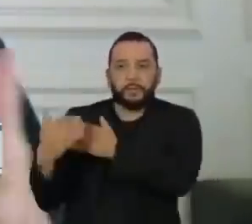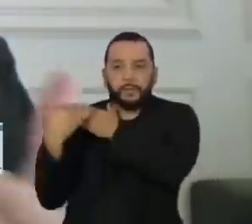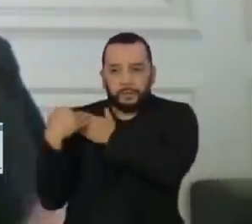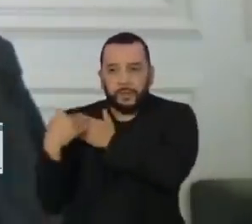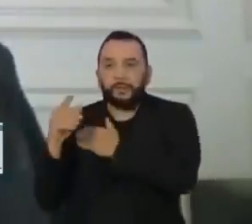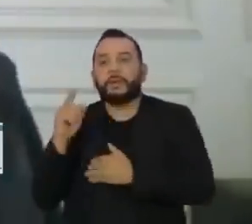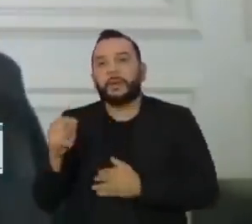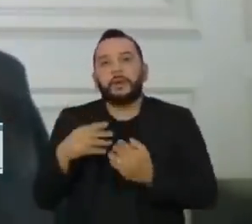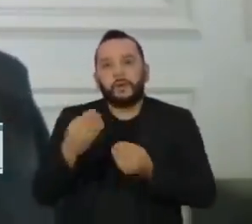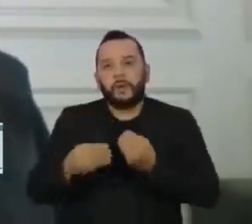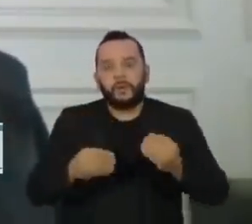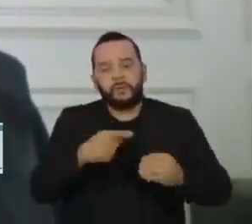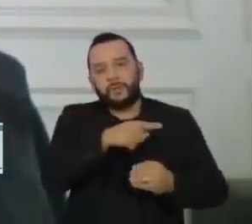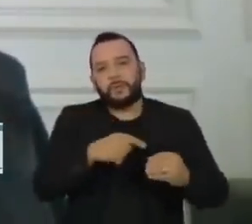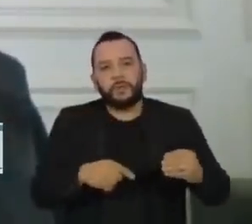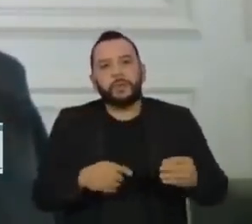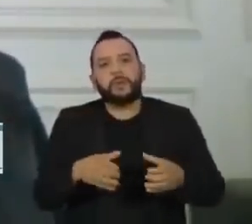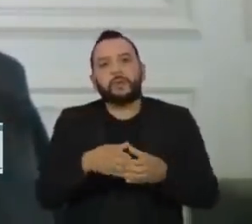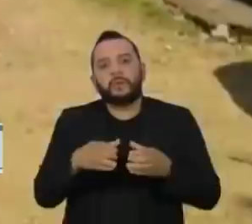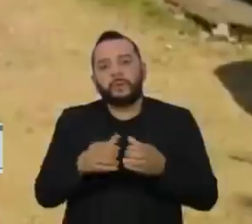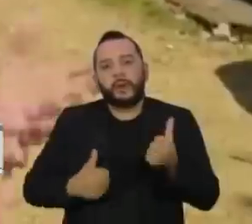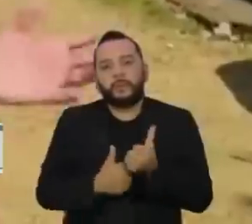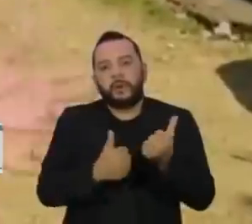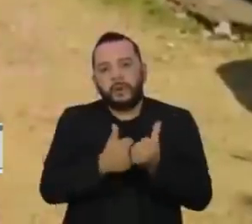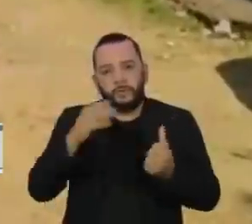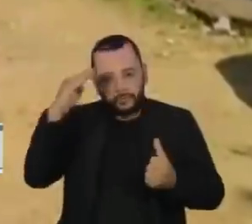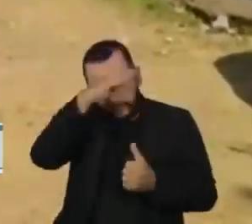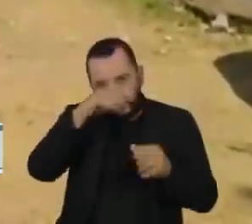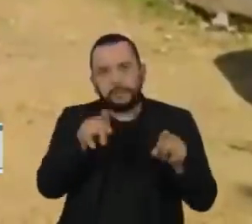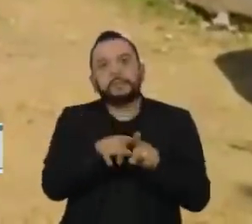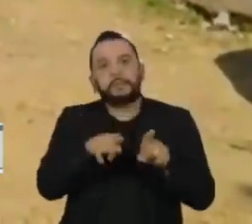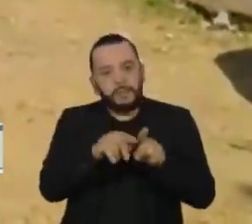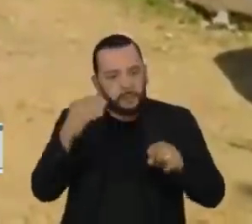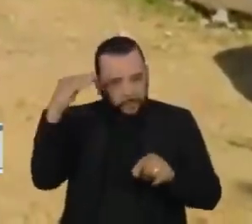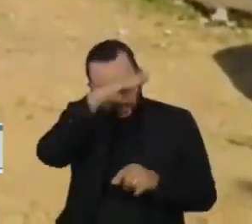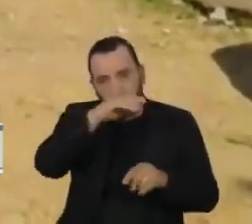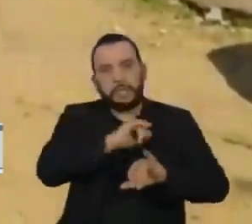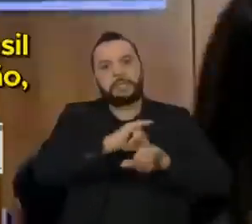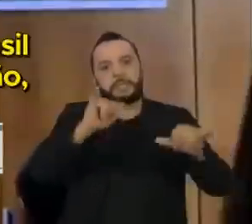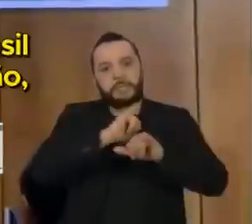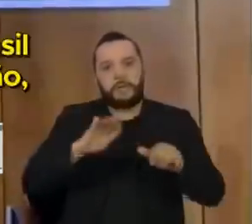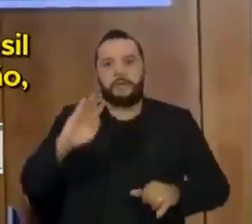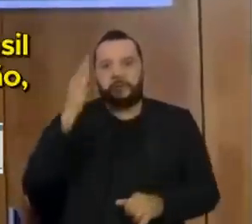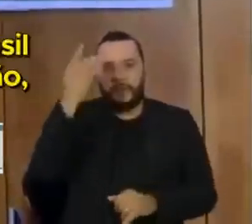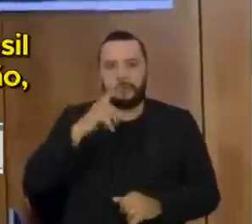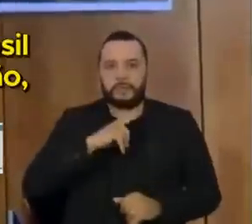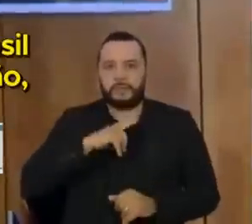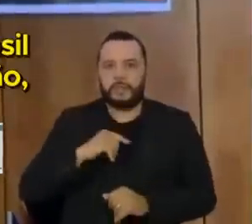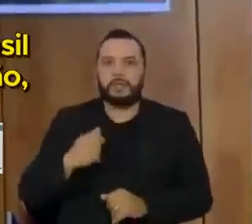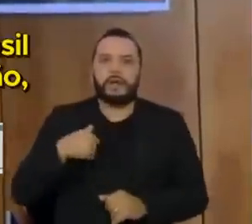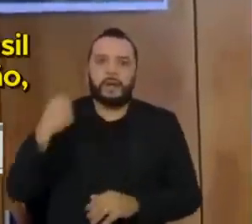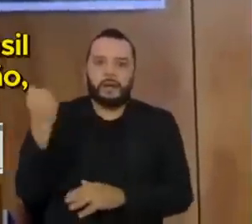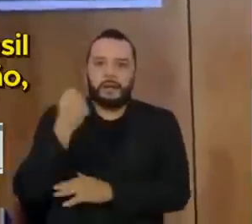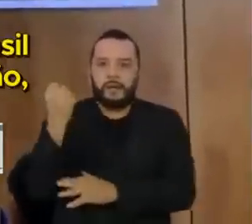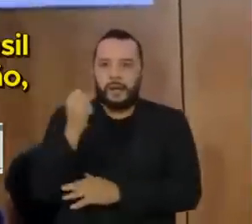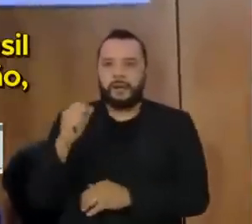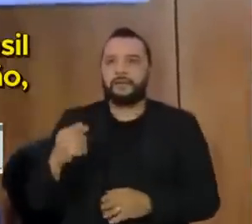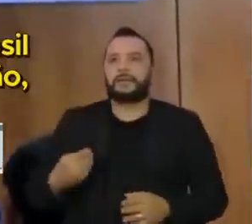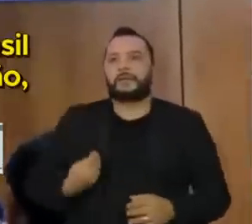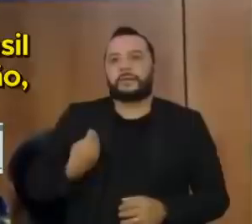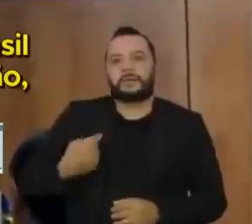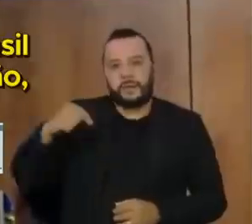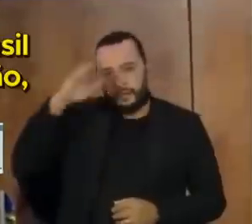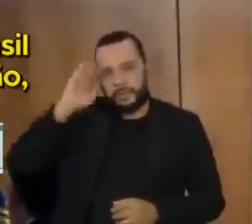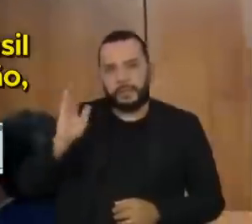que apura a atuação de bolsonaristas e do próprio presidente na divulgação de notícias falsas. Então é grave, de fato, o vivemos no Brasil